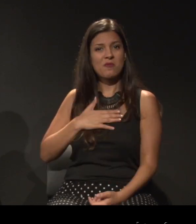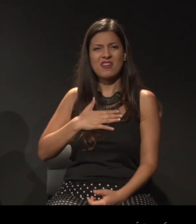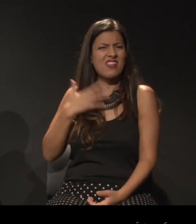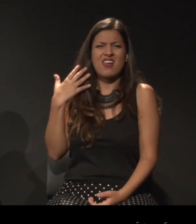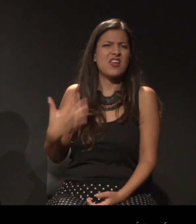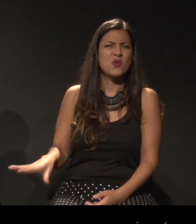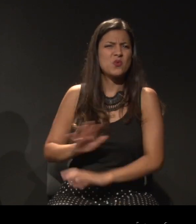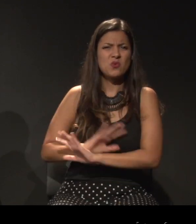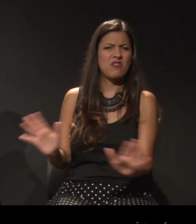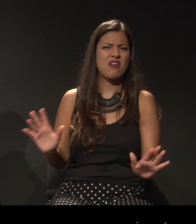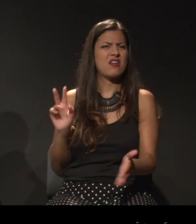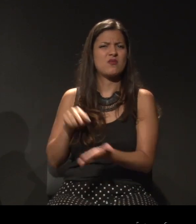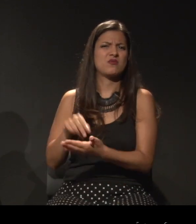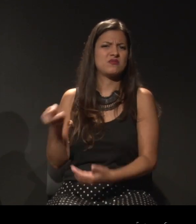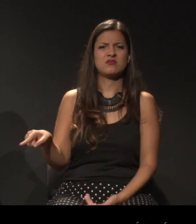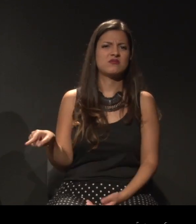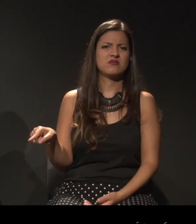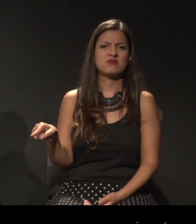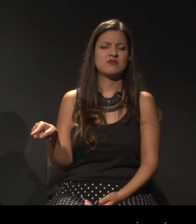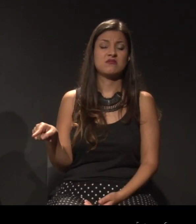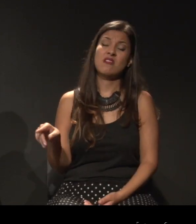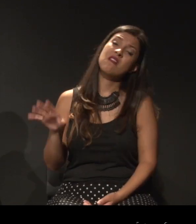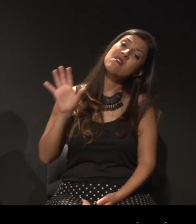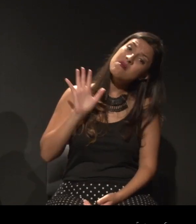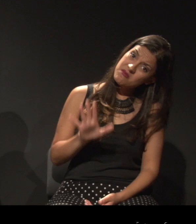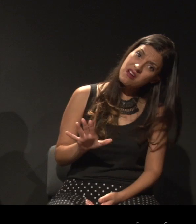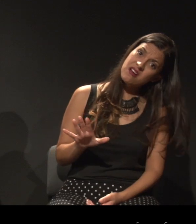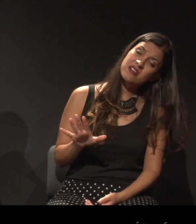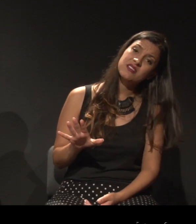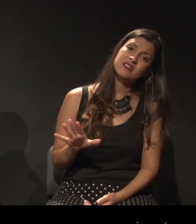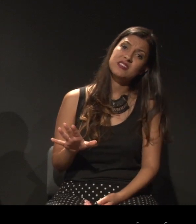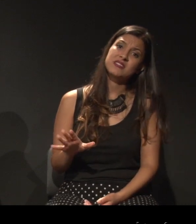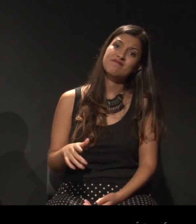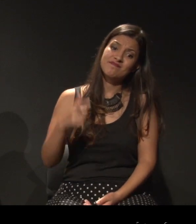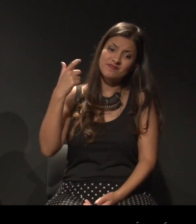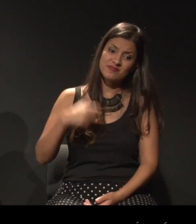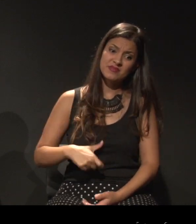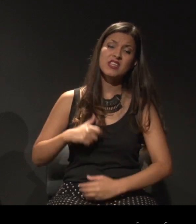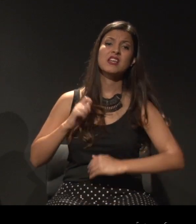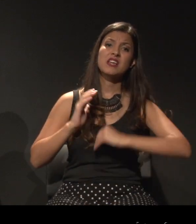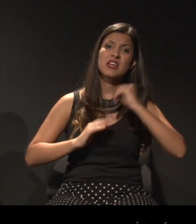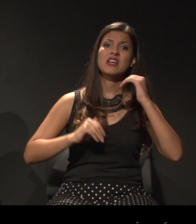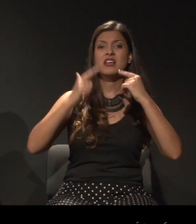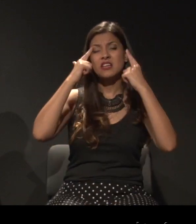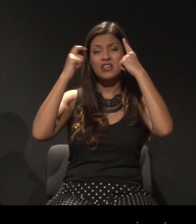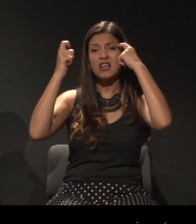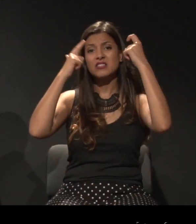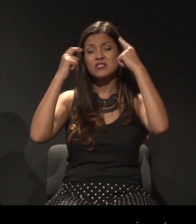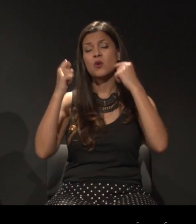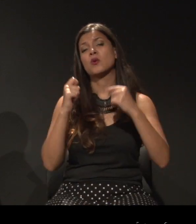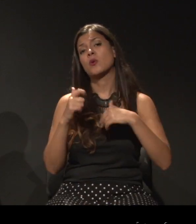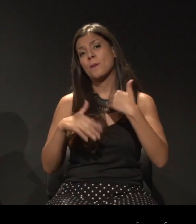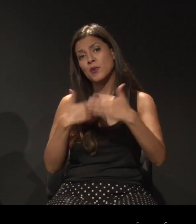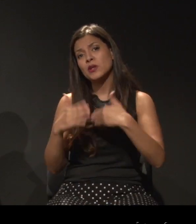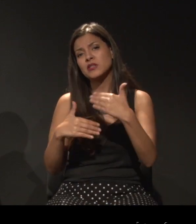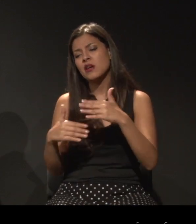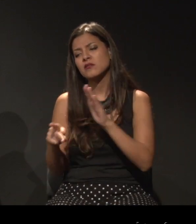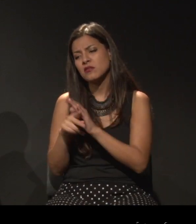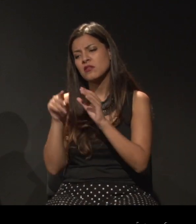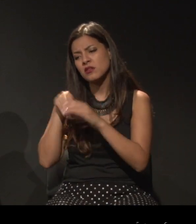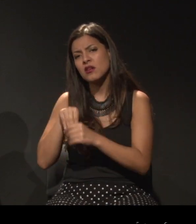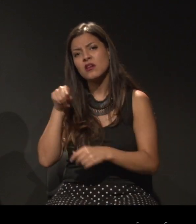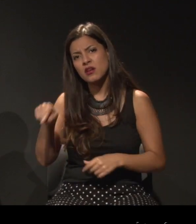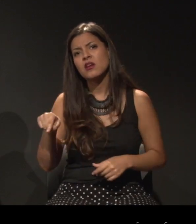estar. Mas a condição de criação e de processo ligada a essa estrutura racista